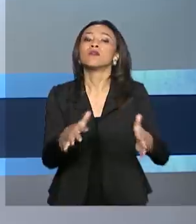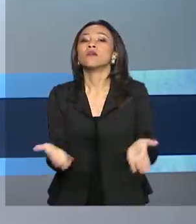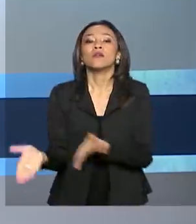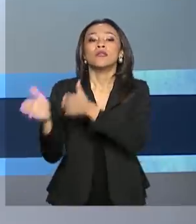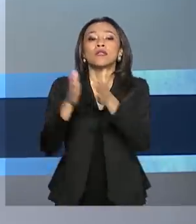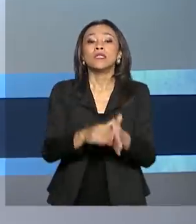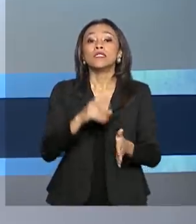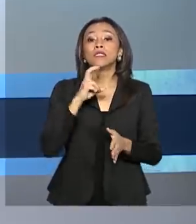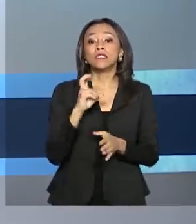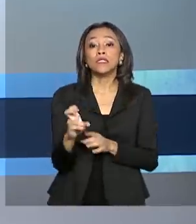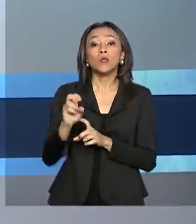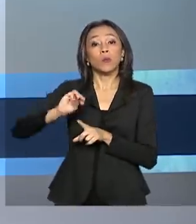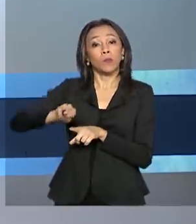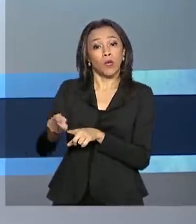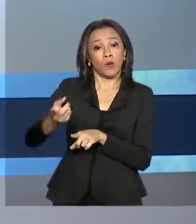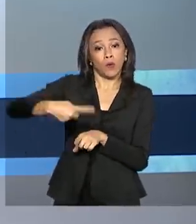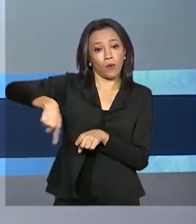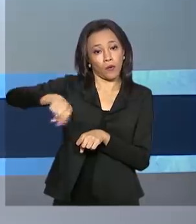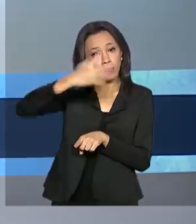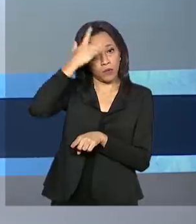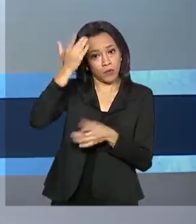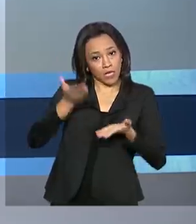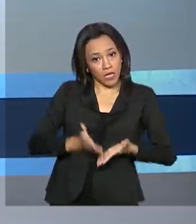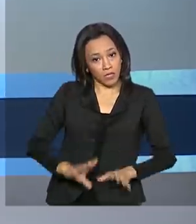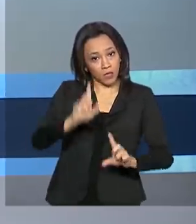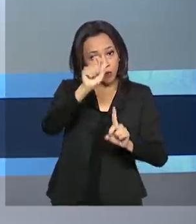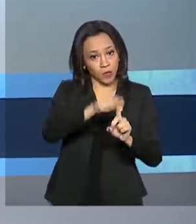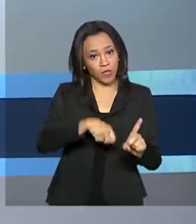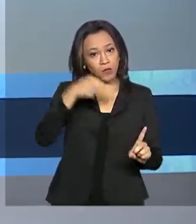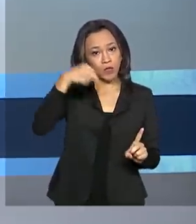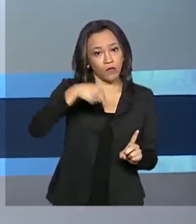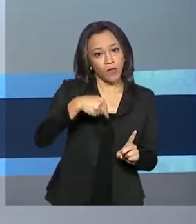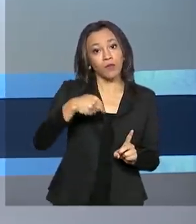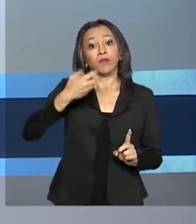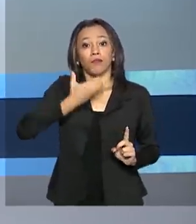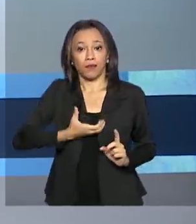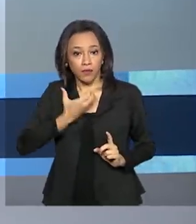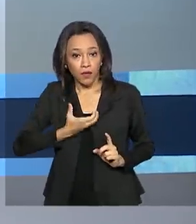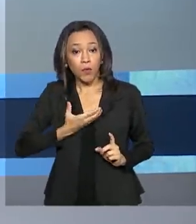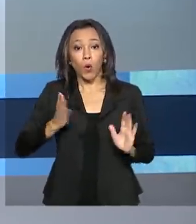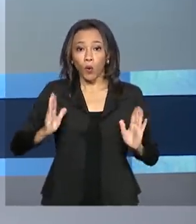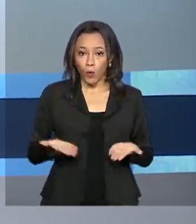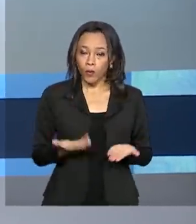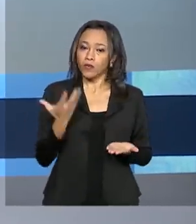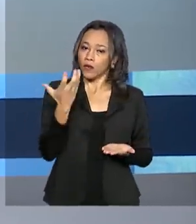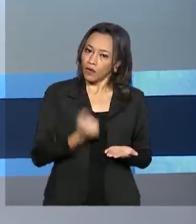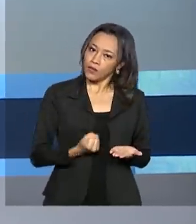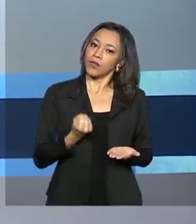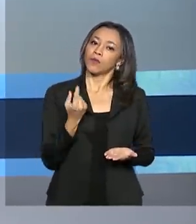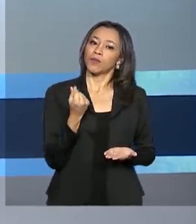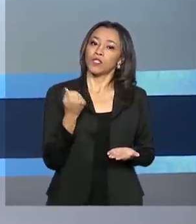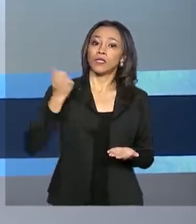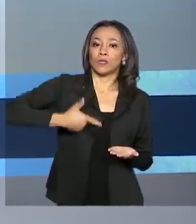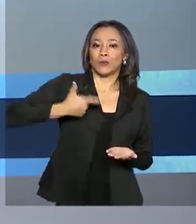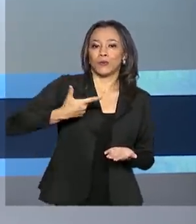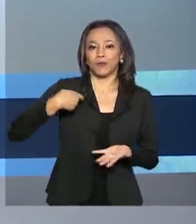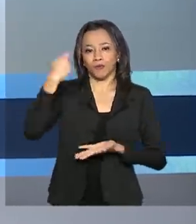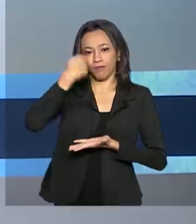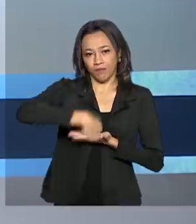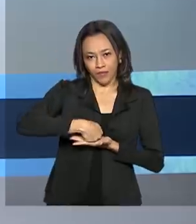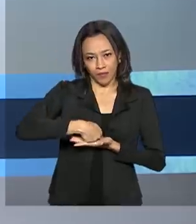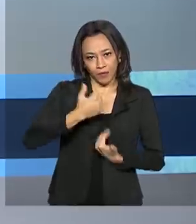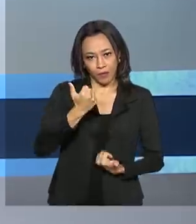pandemia. E 5 milhões de pessoas nascidas nos meses de novembro e dezembro recebem hoje a segunda parcela do auxílio